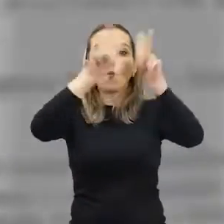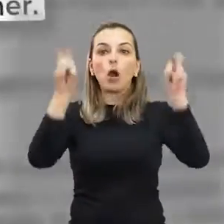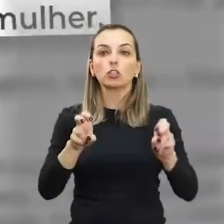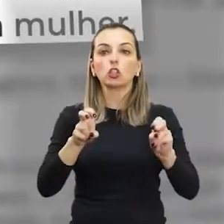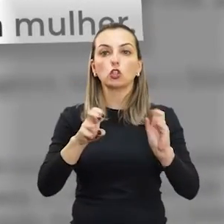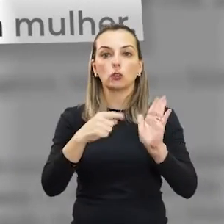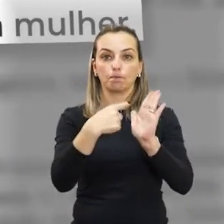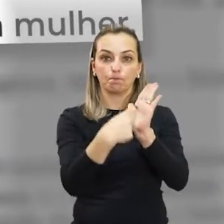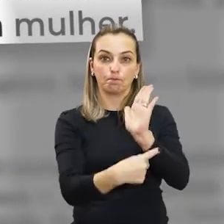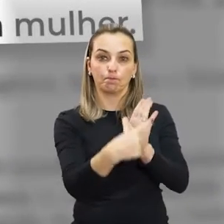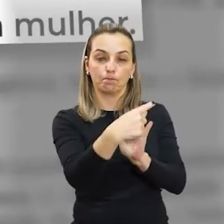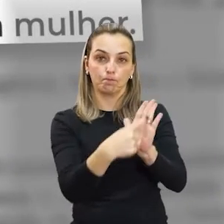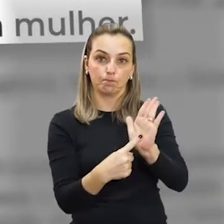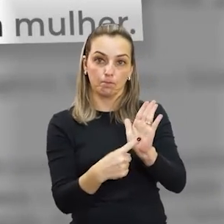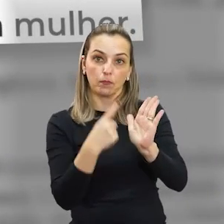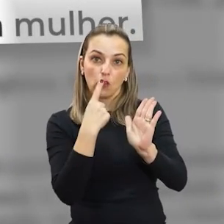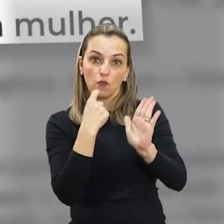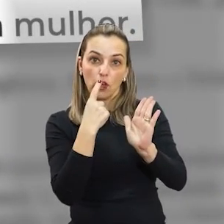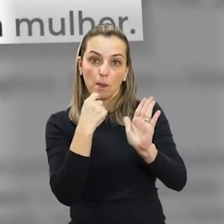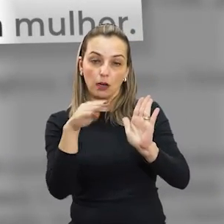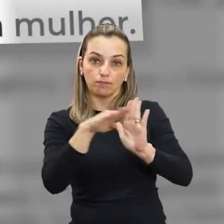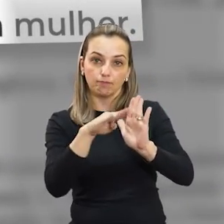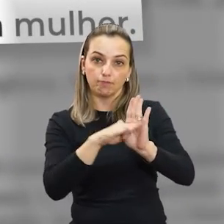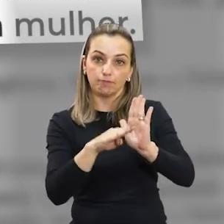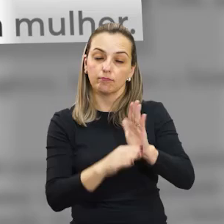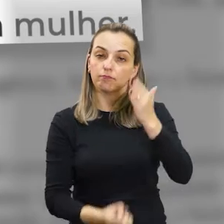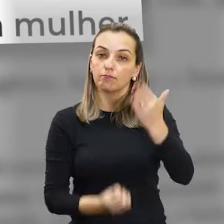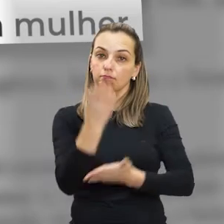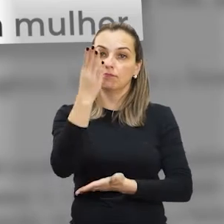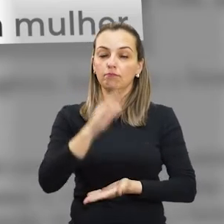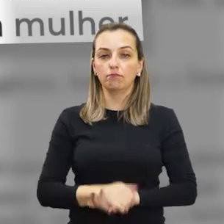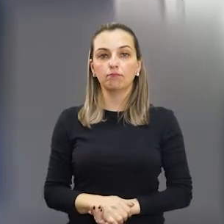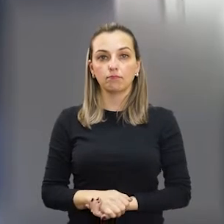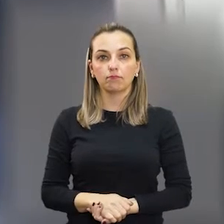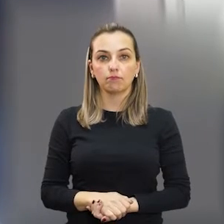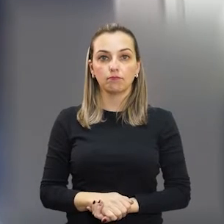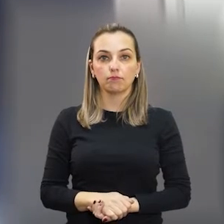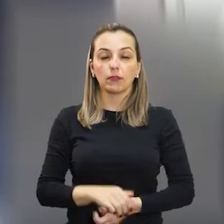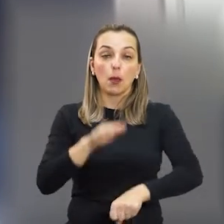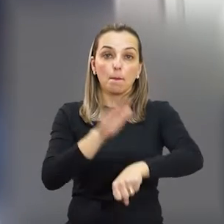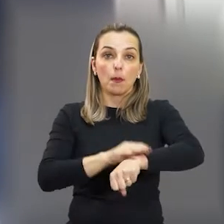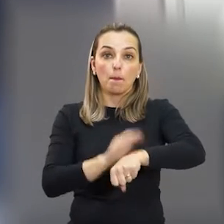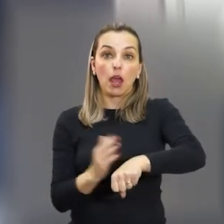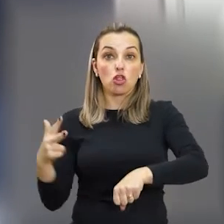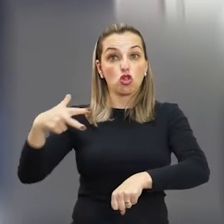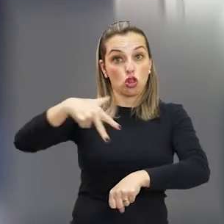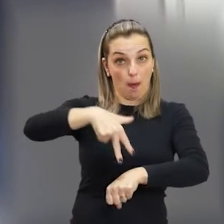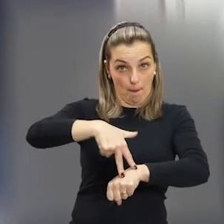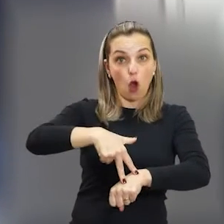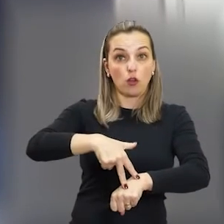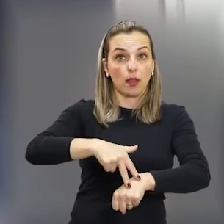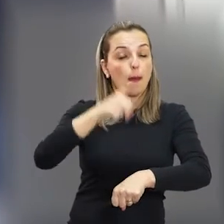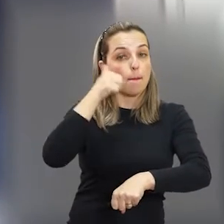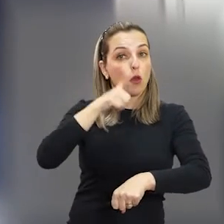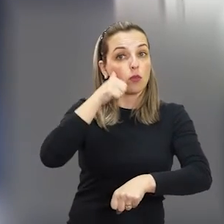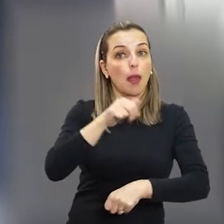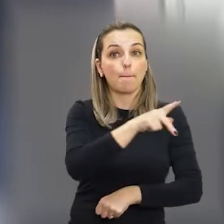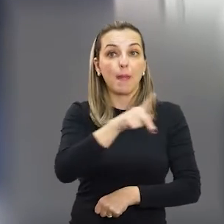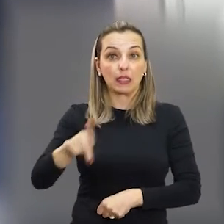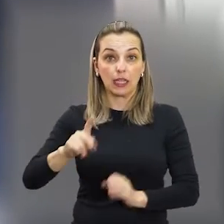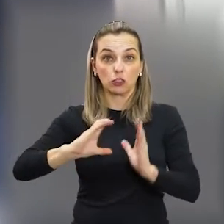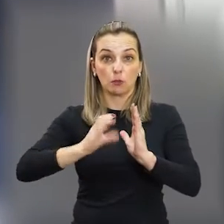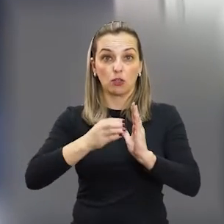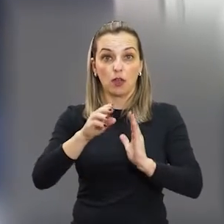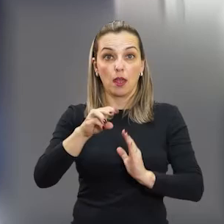na cidade o programa de cooperação Código Sinal Vermelho. Na tribuna popular, a presidente do MDB Mulher